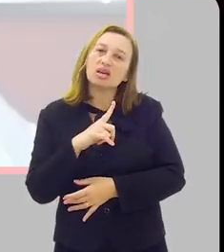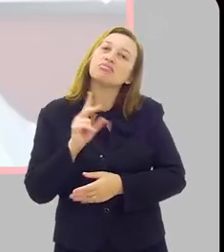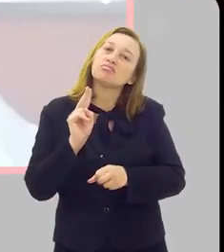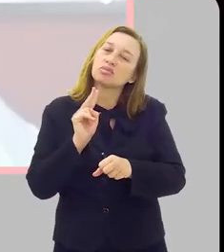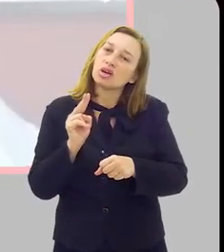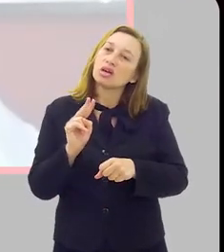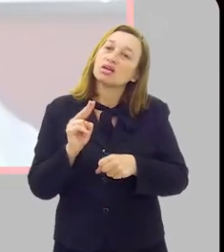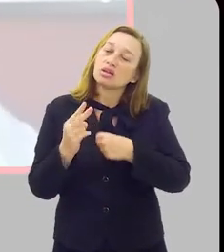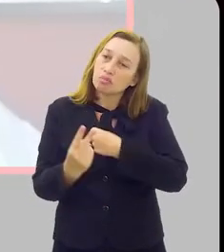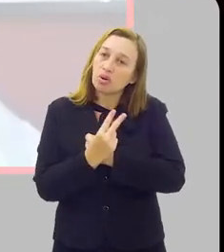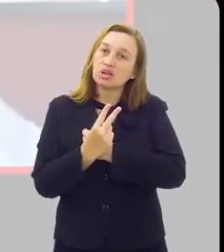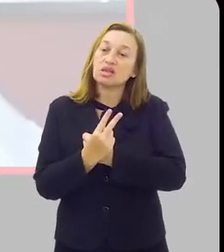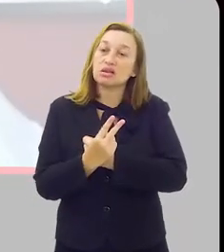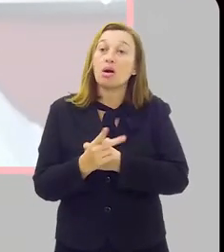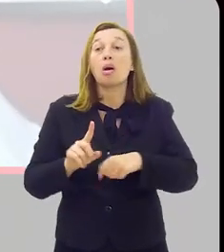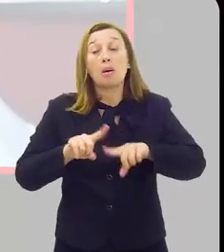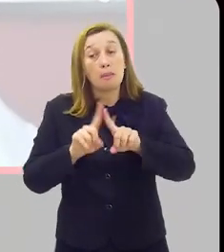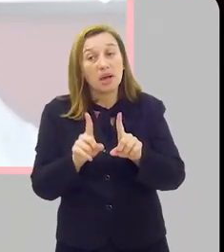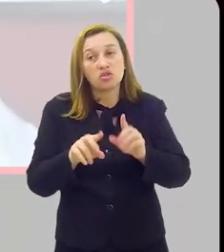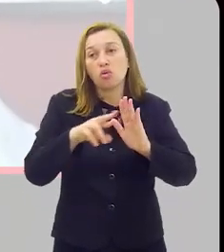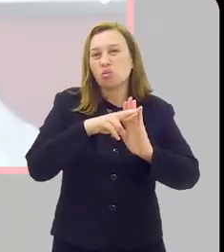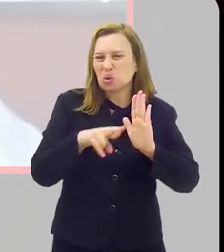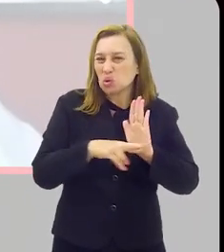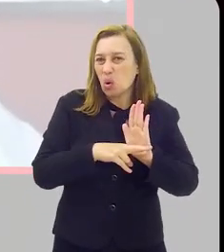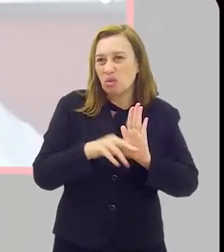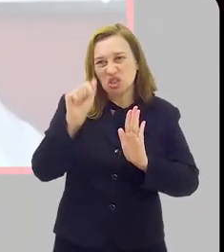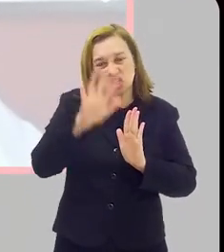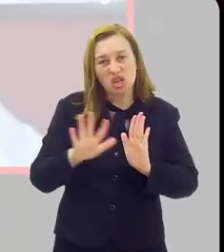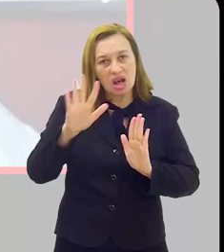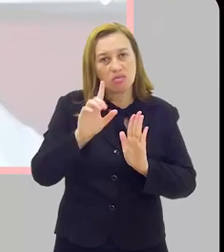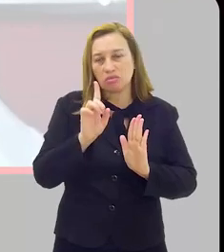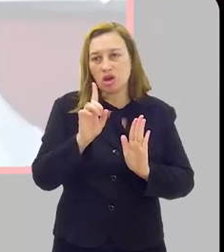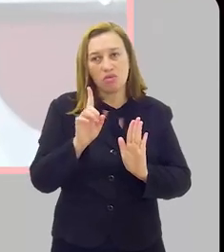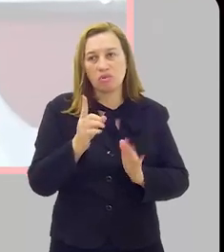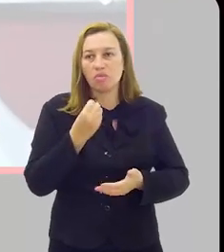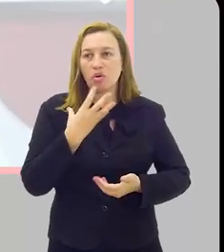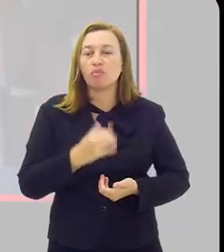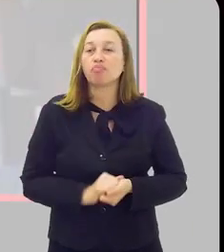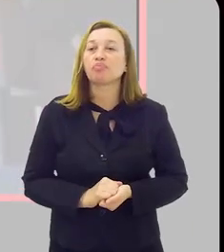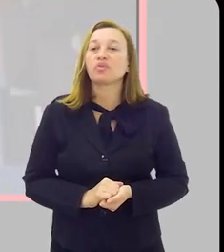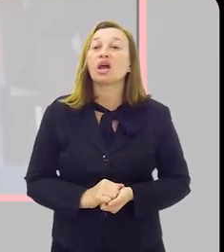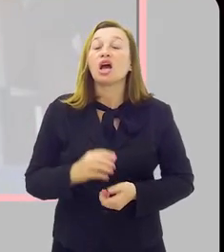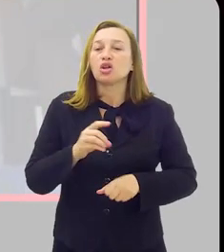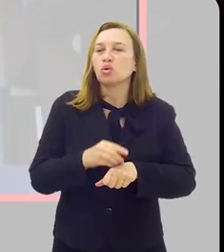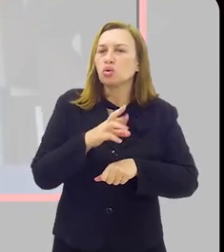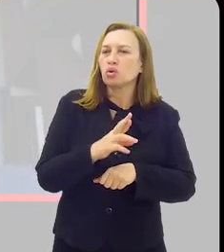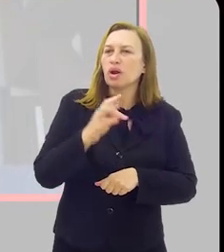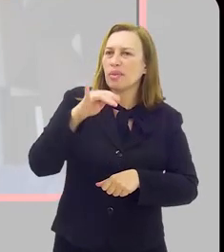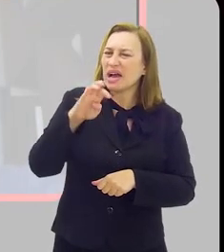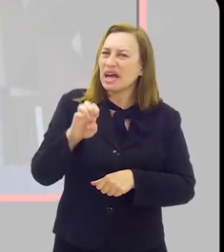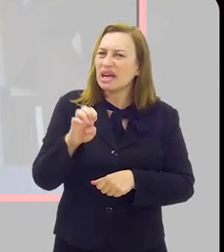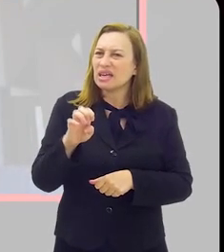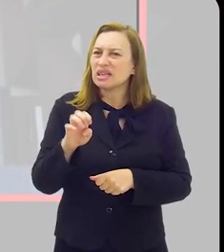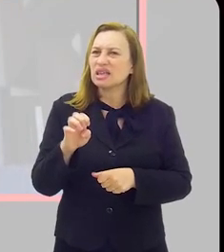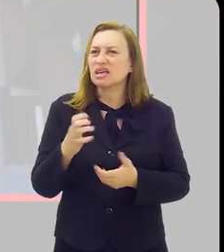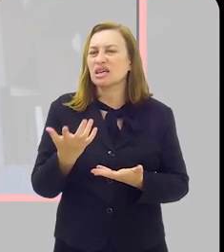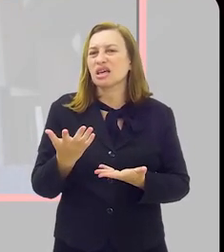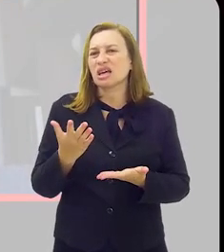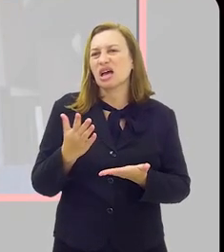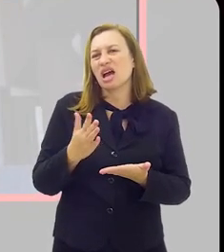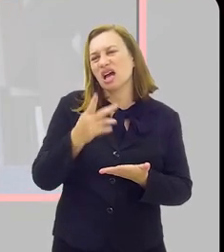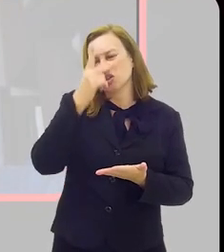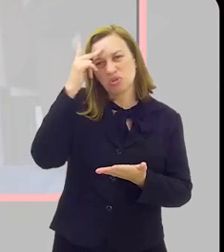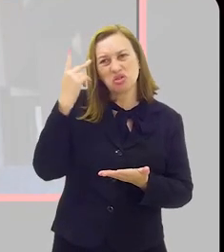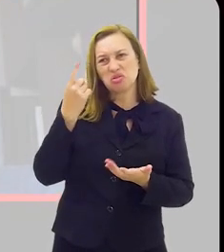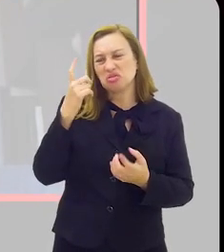de se proteger. Mas, como norma generalizada, eu não recomendaria ainda. Doutora Margareth, muitas pessoas não estão, assim,